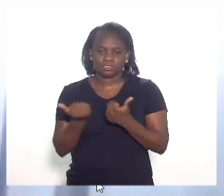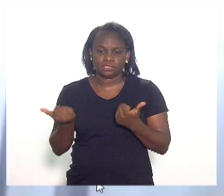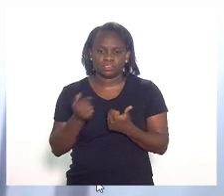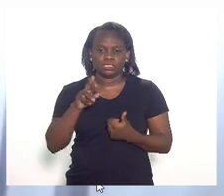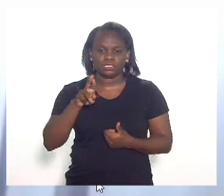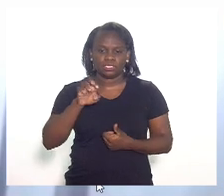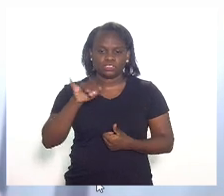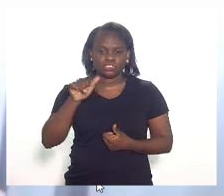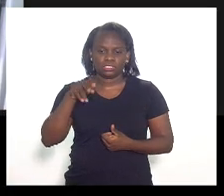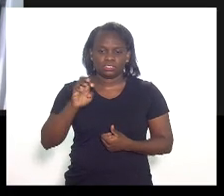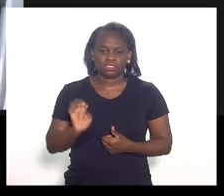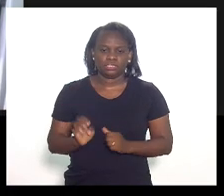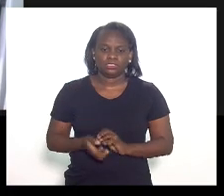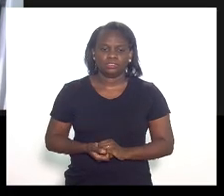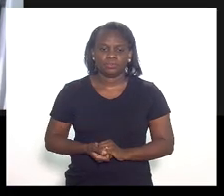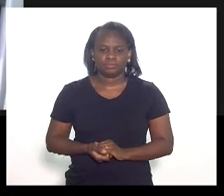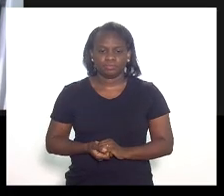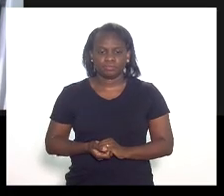enfermeira Rejane.